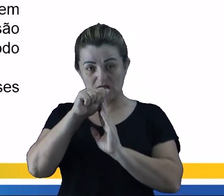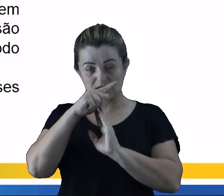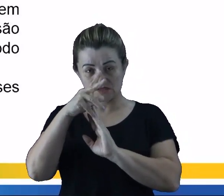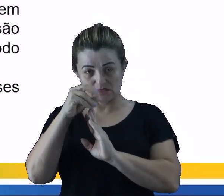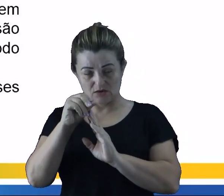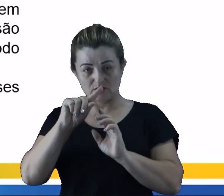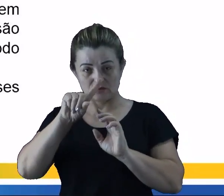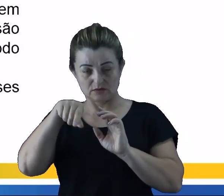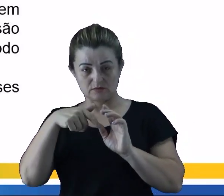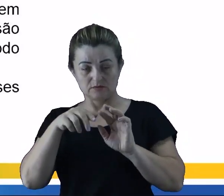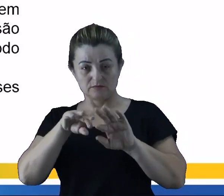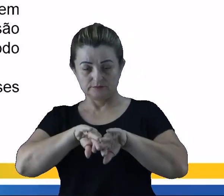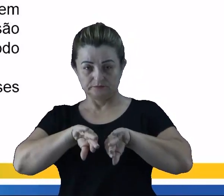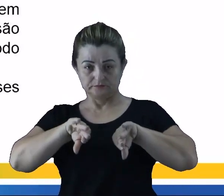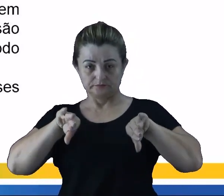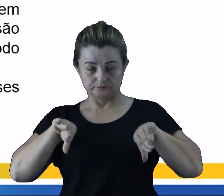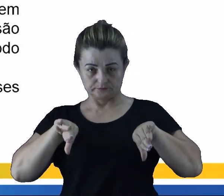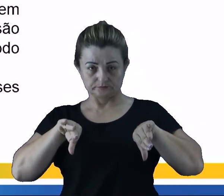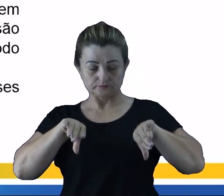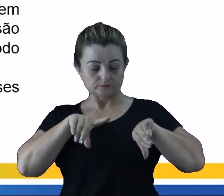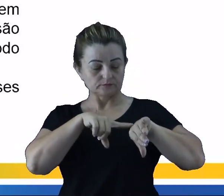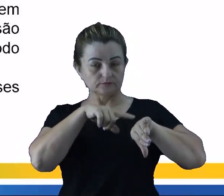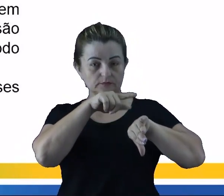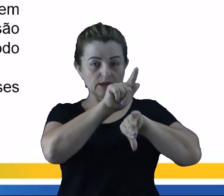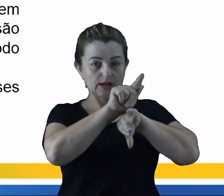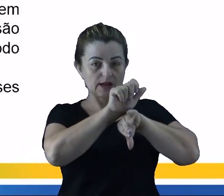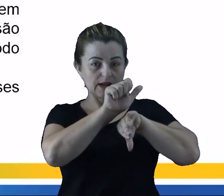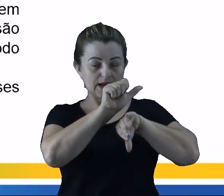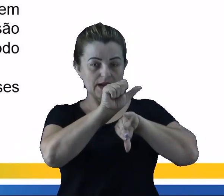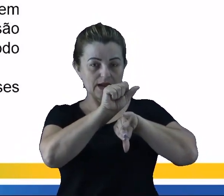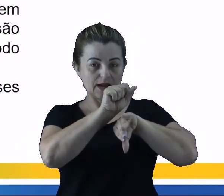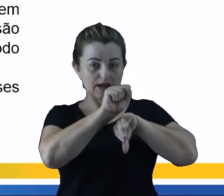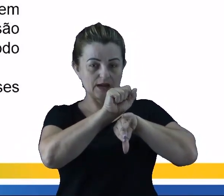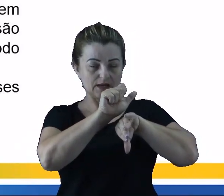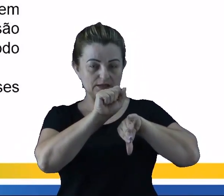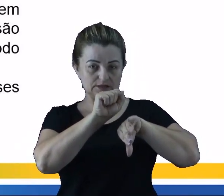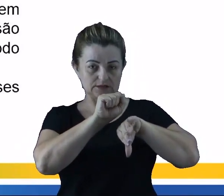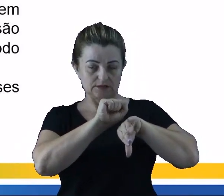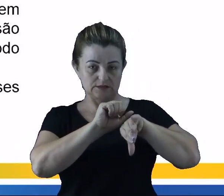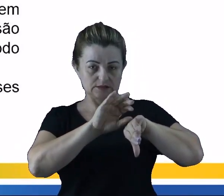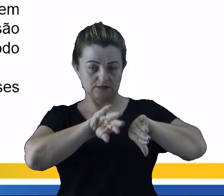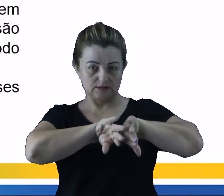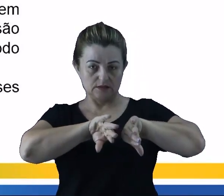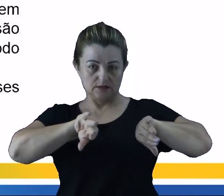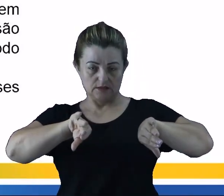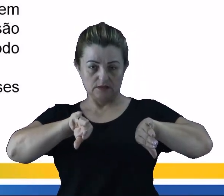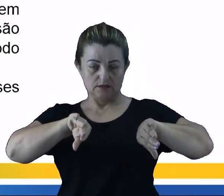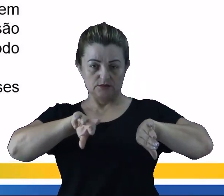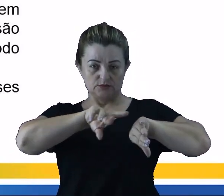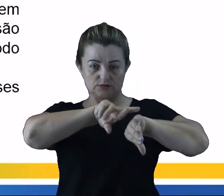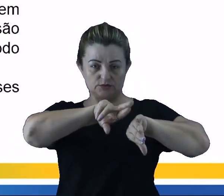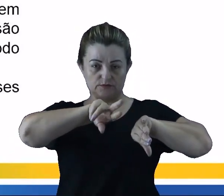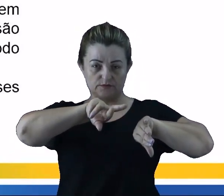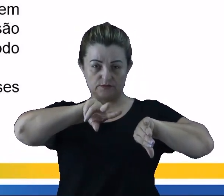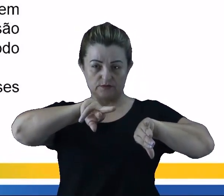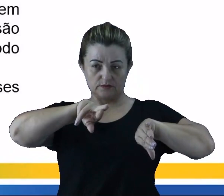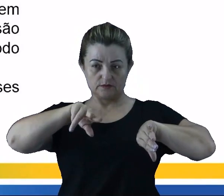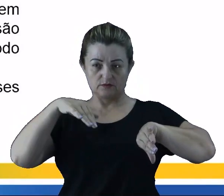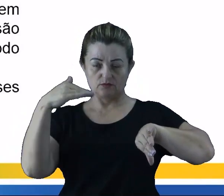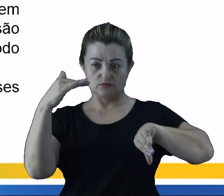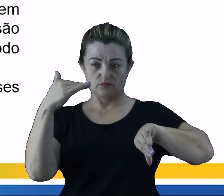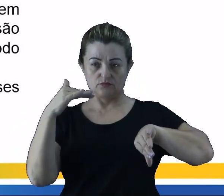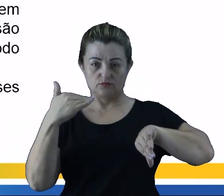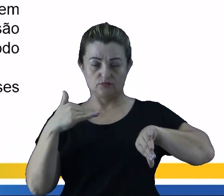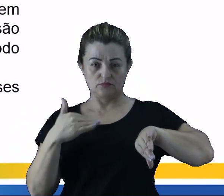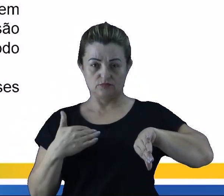É muito utilizado ali para separar o quê? Os gases atmosféricos. Então, a gente consegue separar ali o gás nitrogênio, o gás argônio